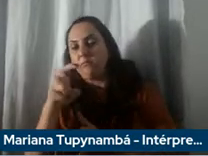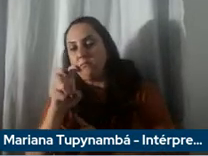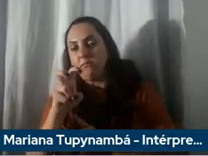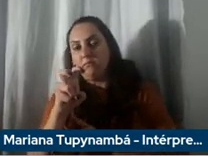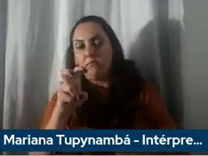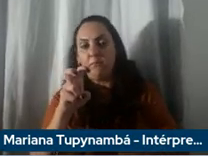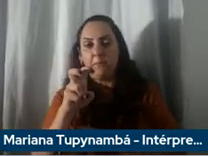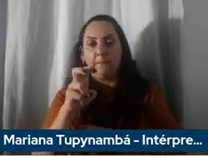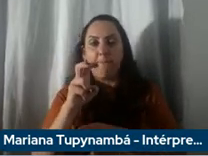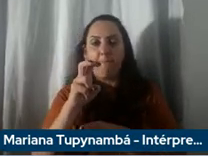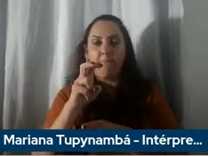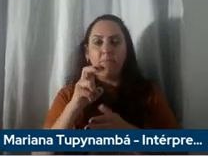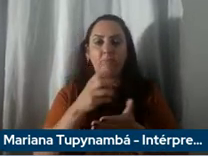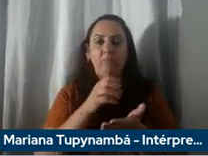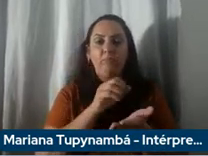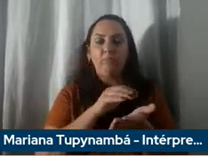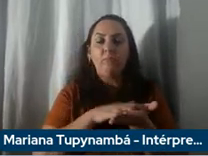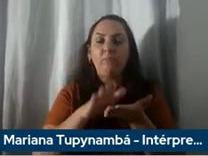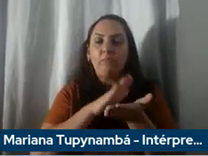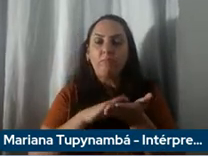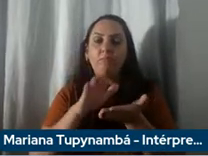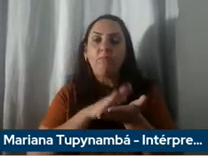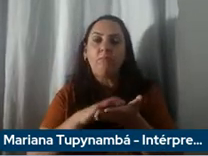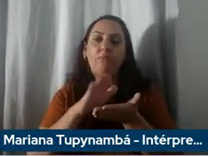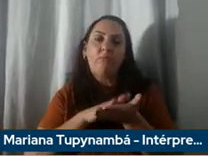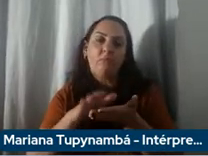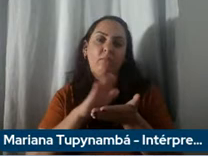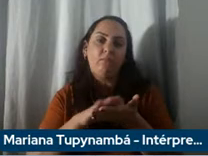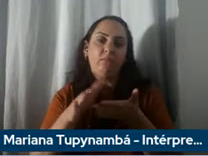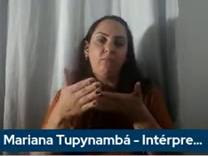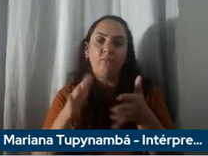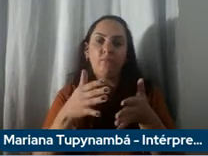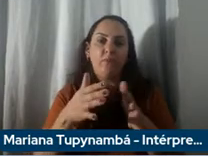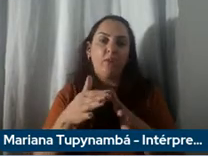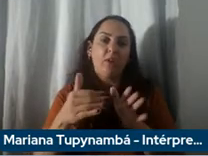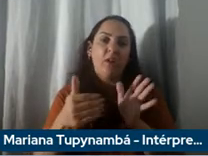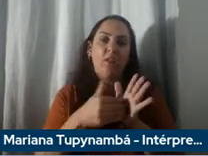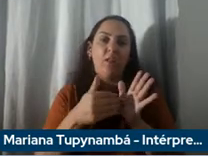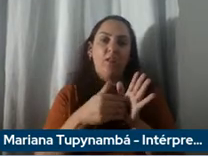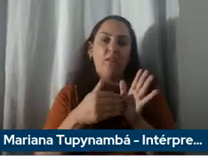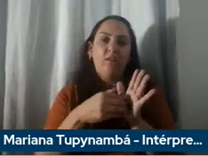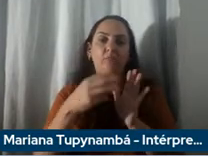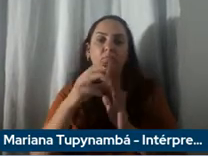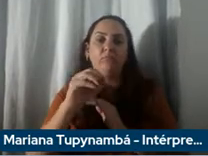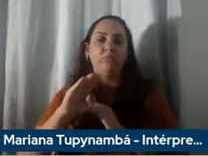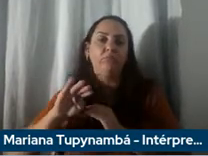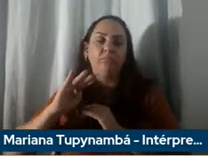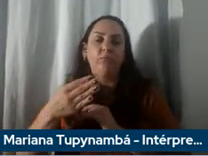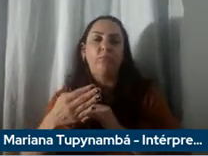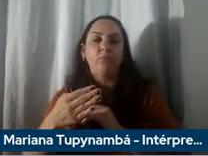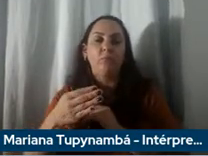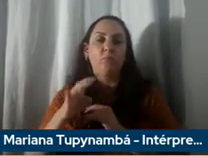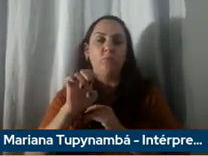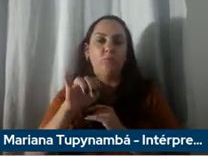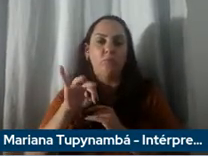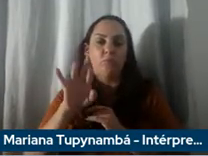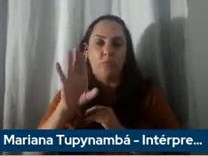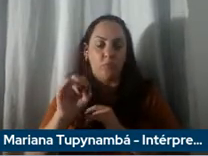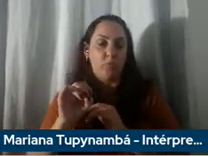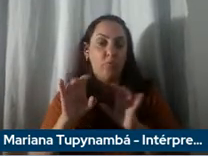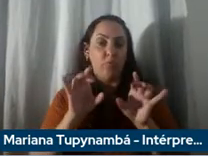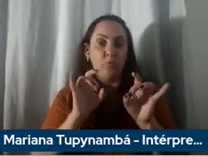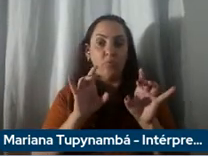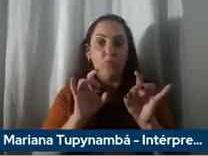mais de 30 bilhões de euros somente em eletrificação isso significará como vocês podem ver à